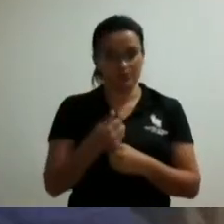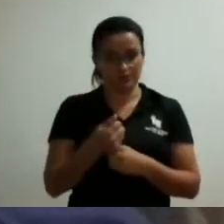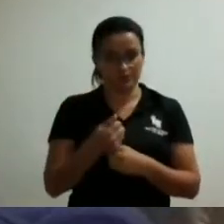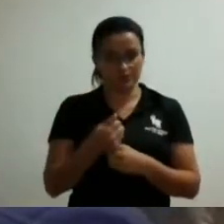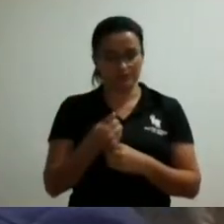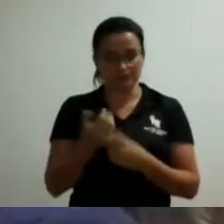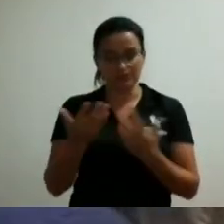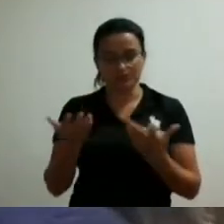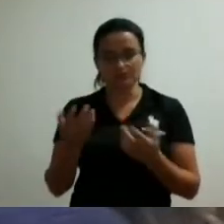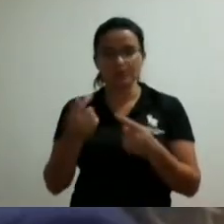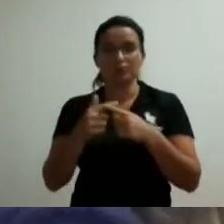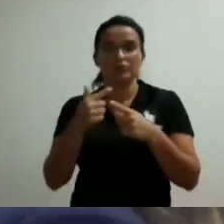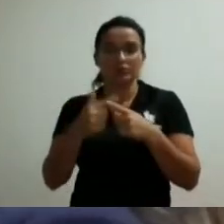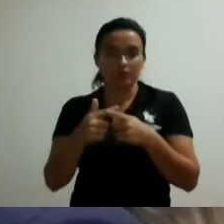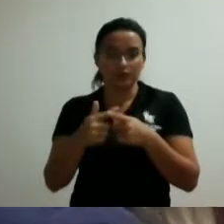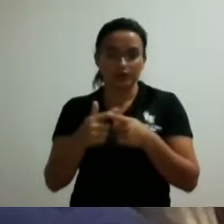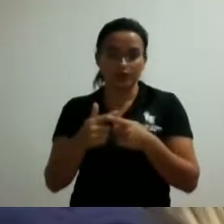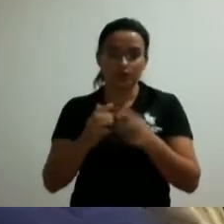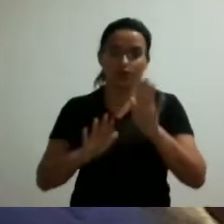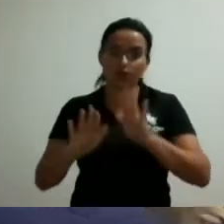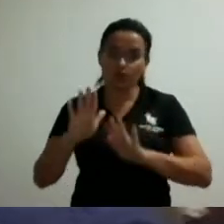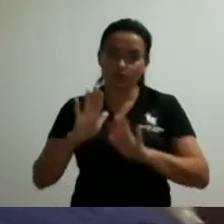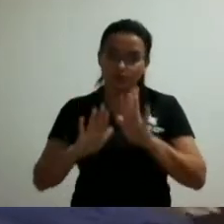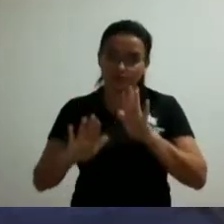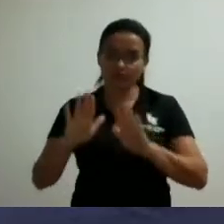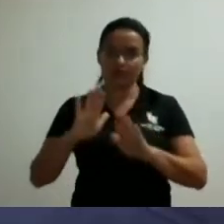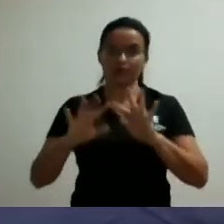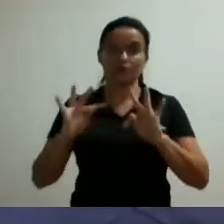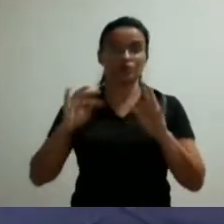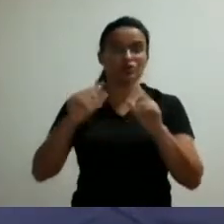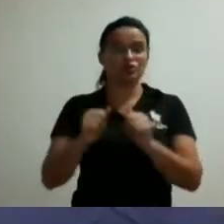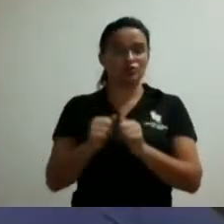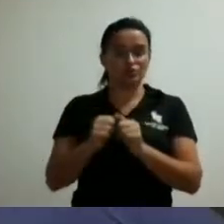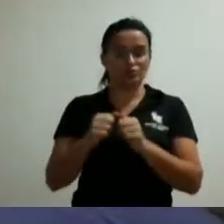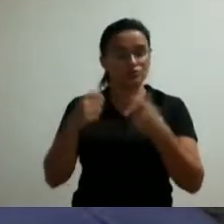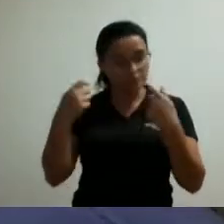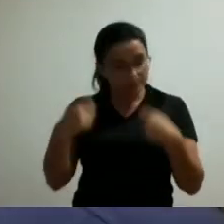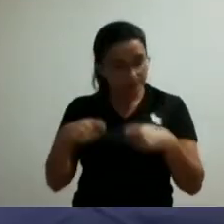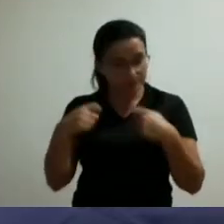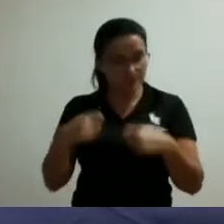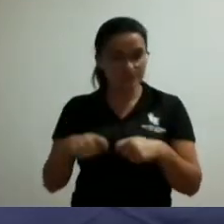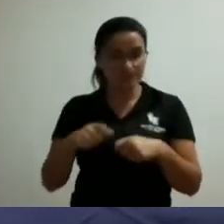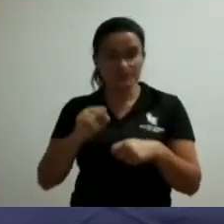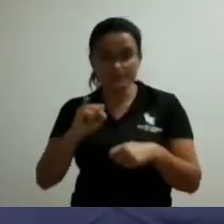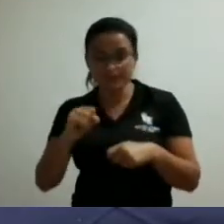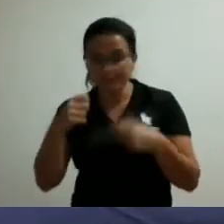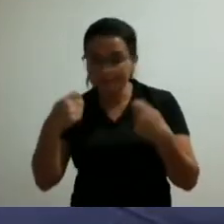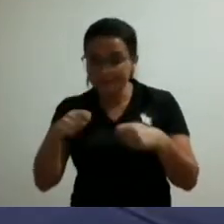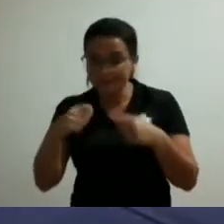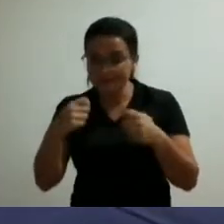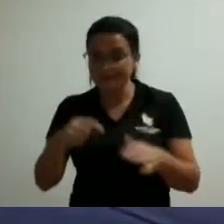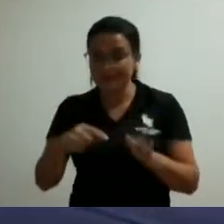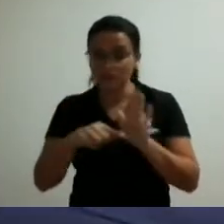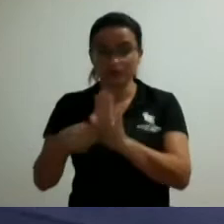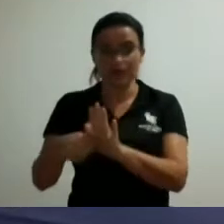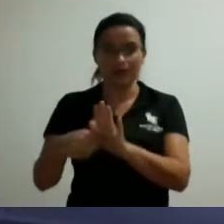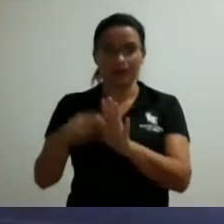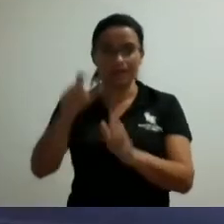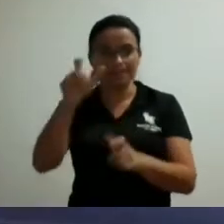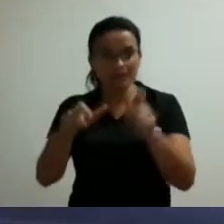nós devemos ter nessas condições também se houver necessidade de socorro que nós não